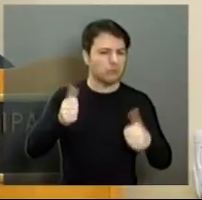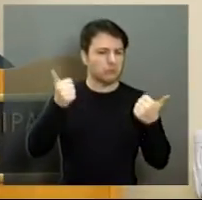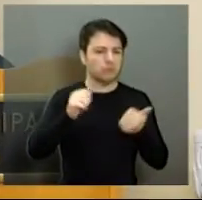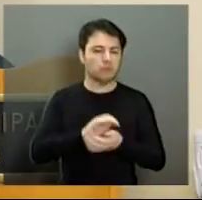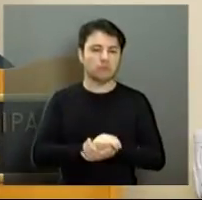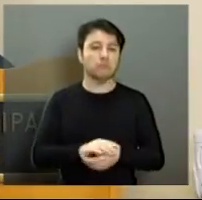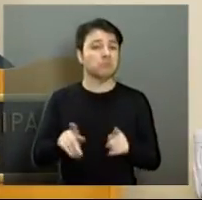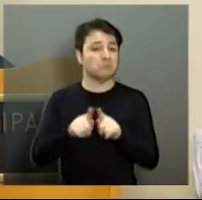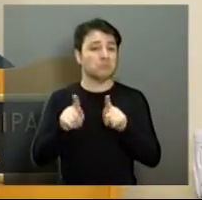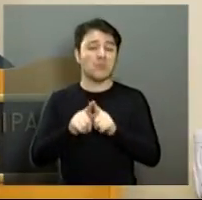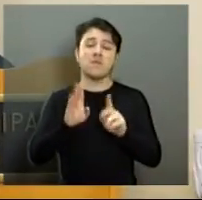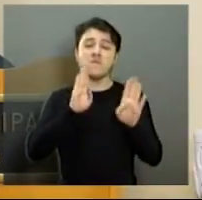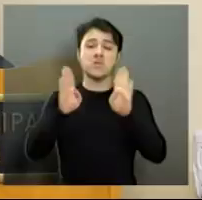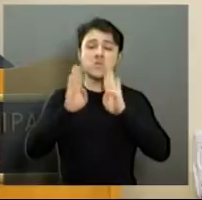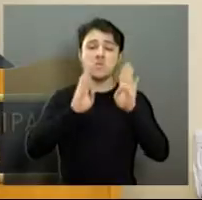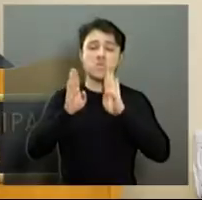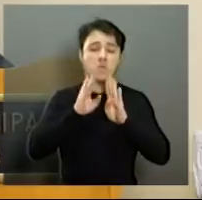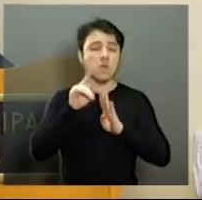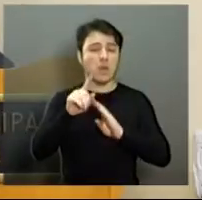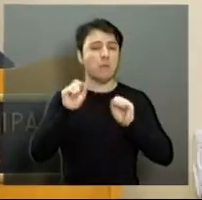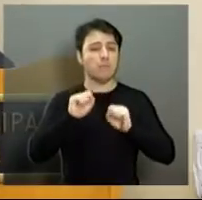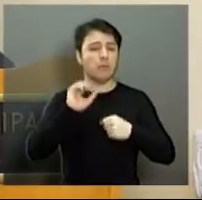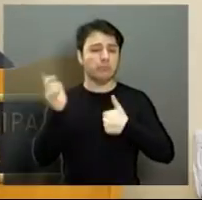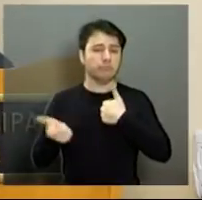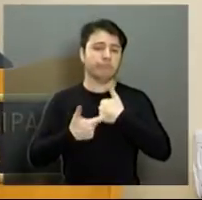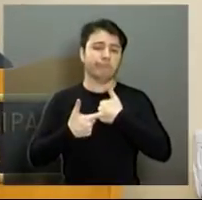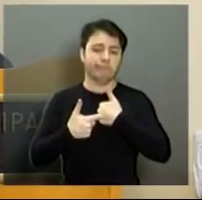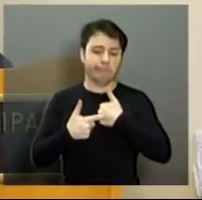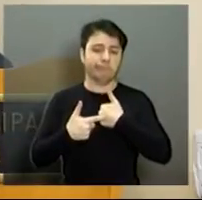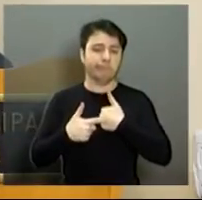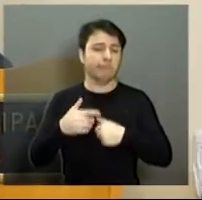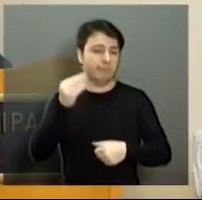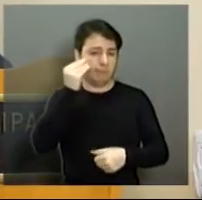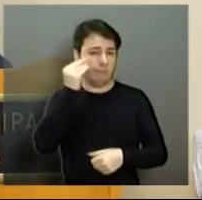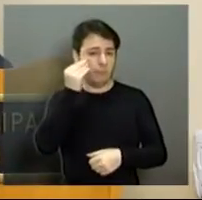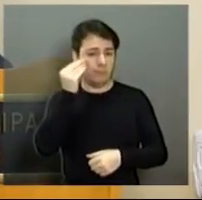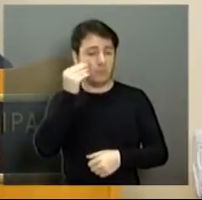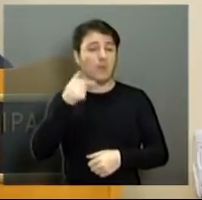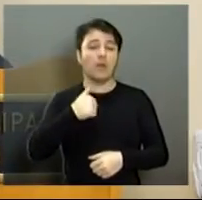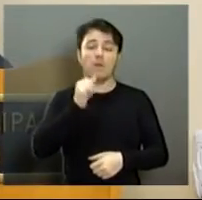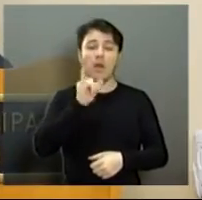matérias estão na minha página, no meu Facebook. E também só para relembrar